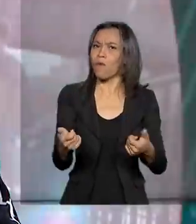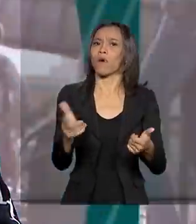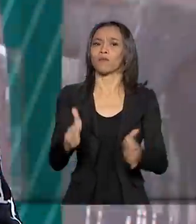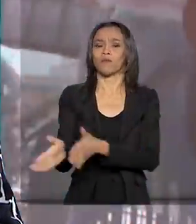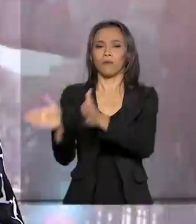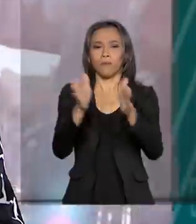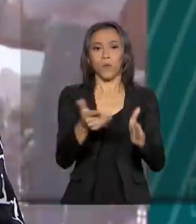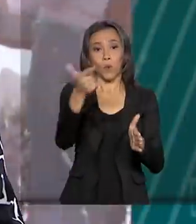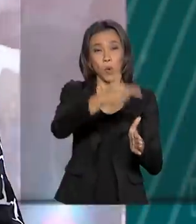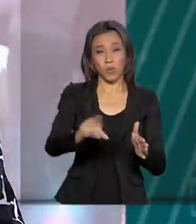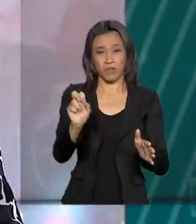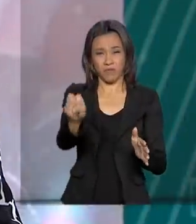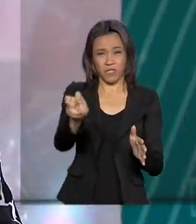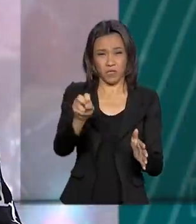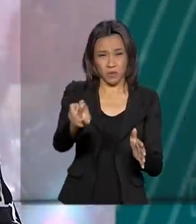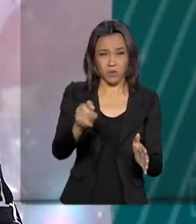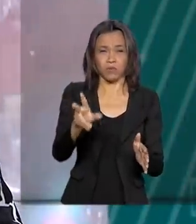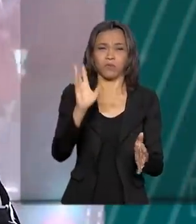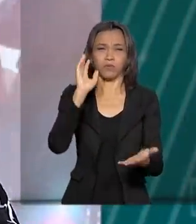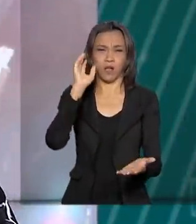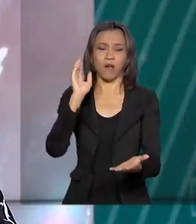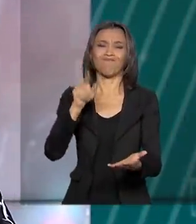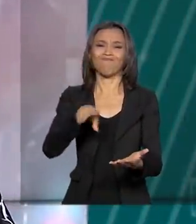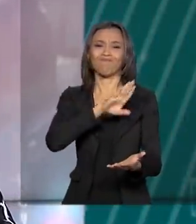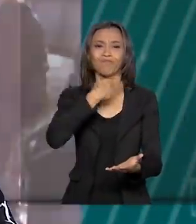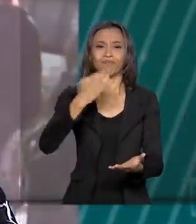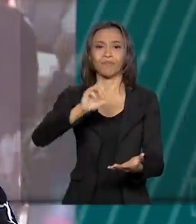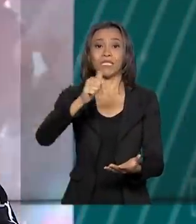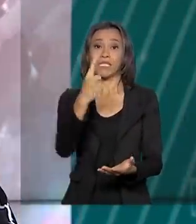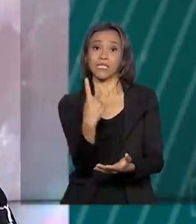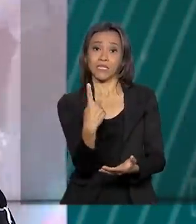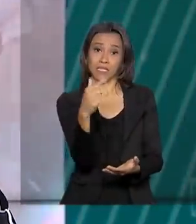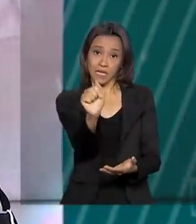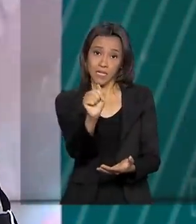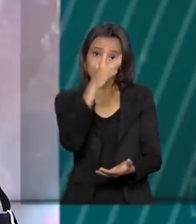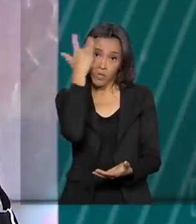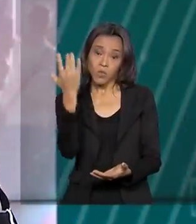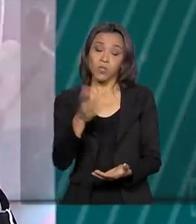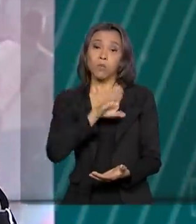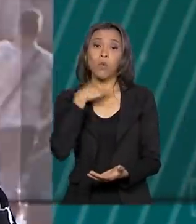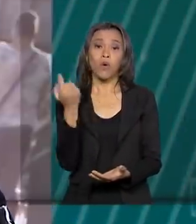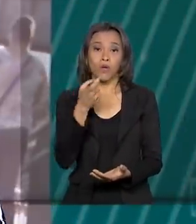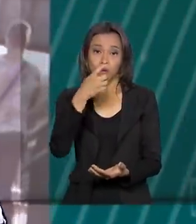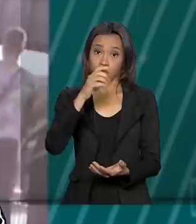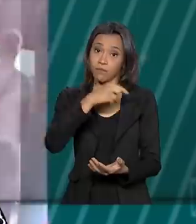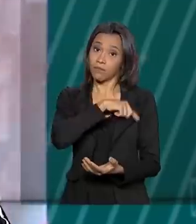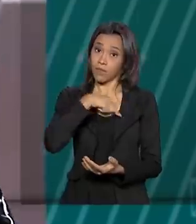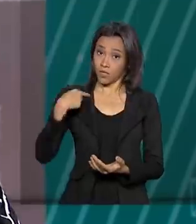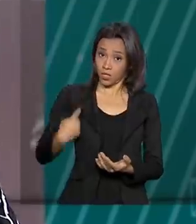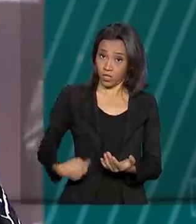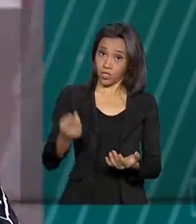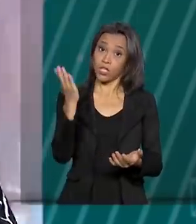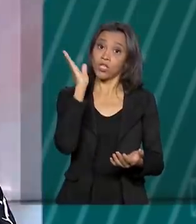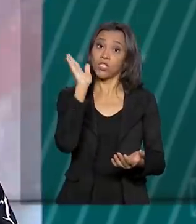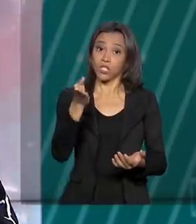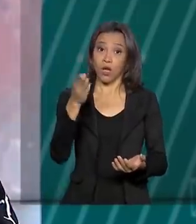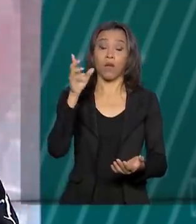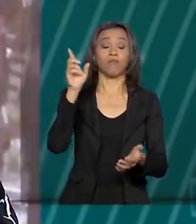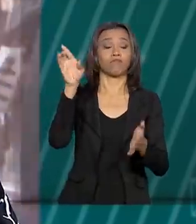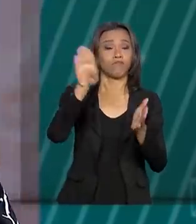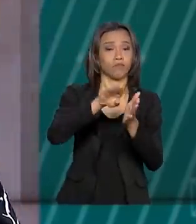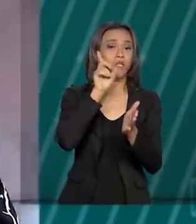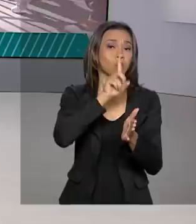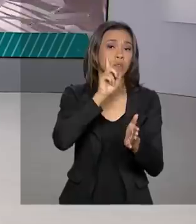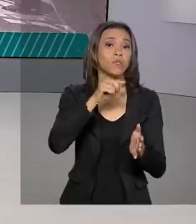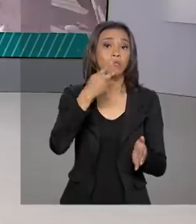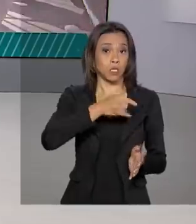coronavírus. A doença já matou 17 pessoas na China, chegou aos Estados Unidos e aqui no Brasil as autoridades estão em